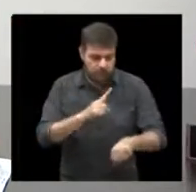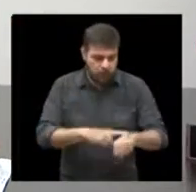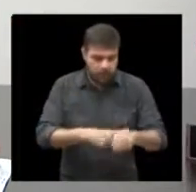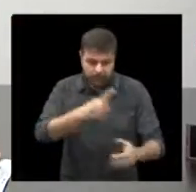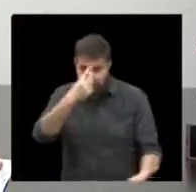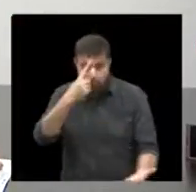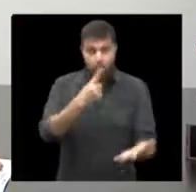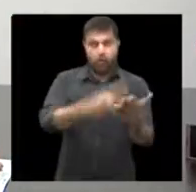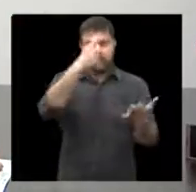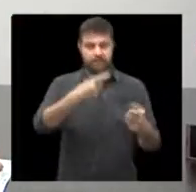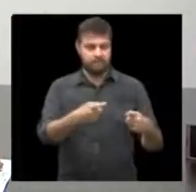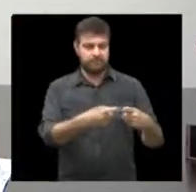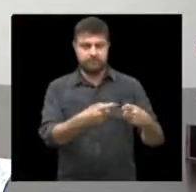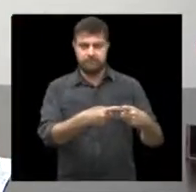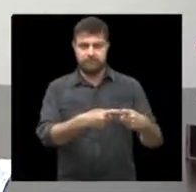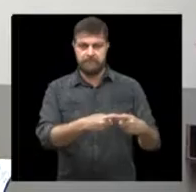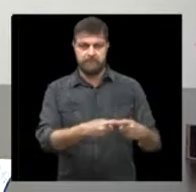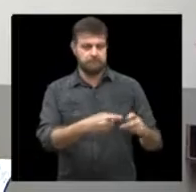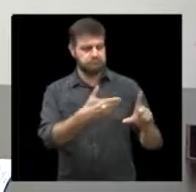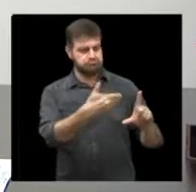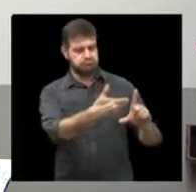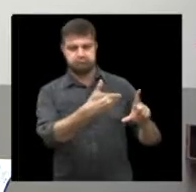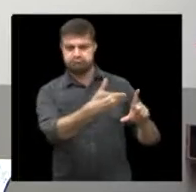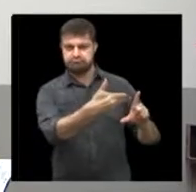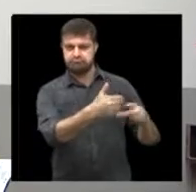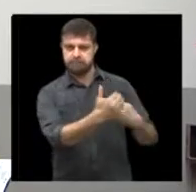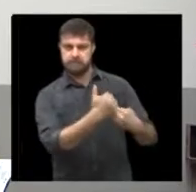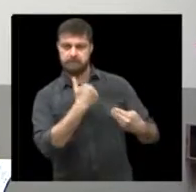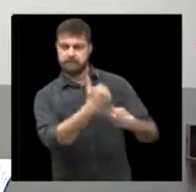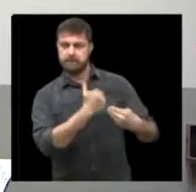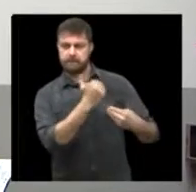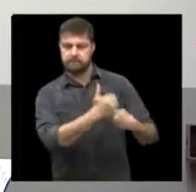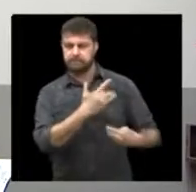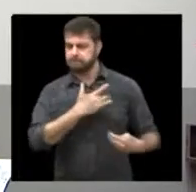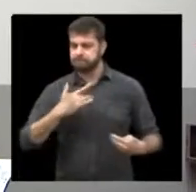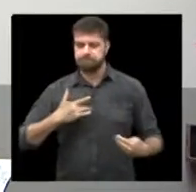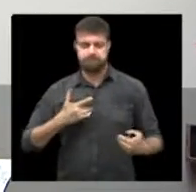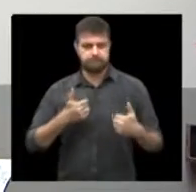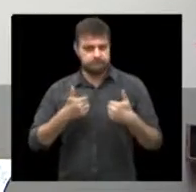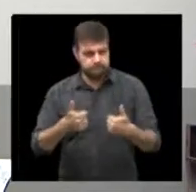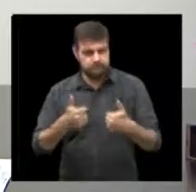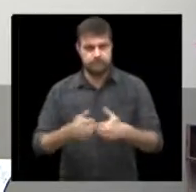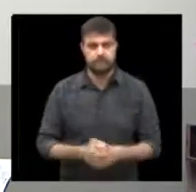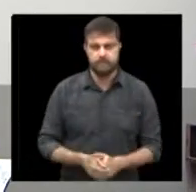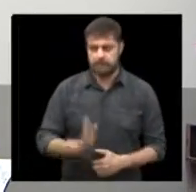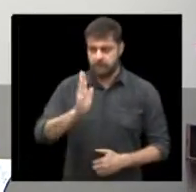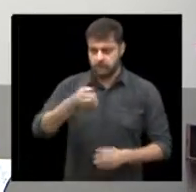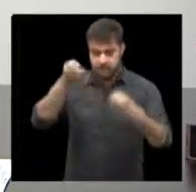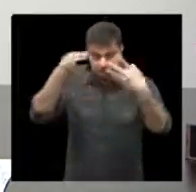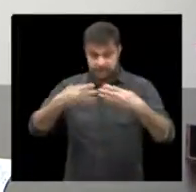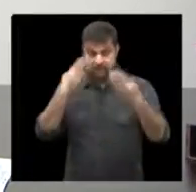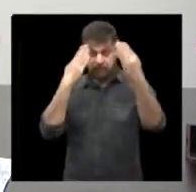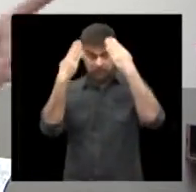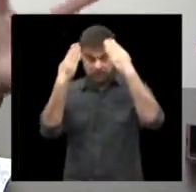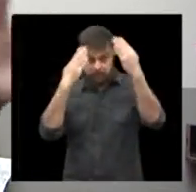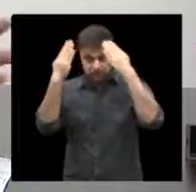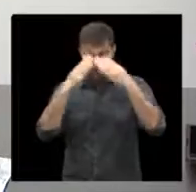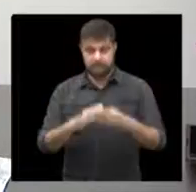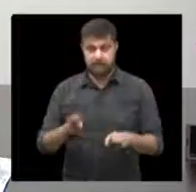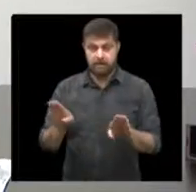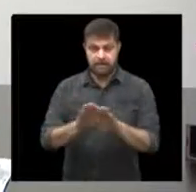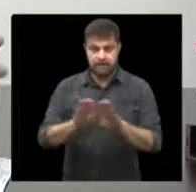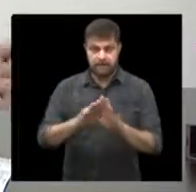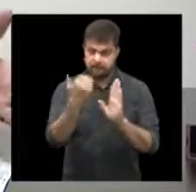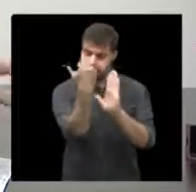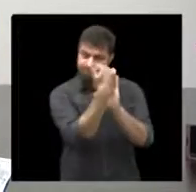marcar, o médico vai estar lá para te dar orientações sobre sua saúde. Já falamos sobre psicologia, mas no